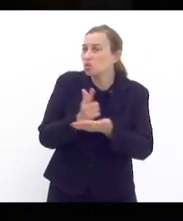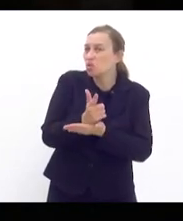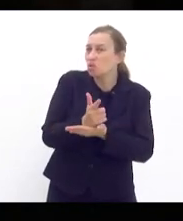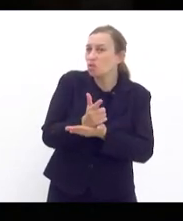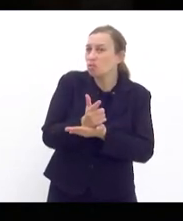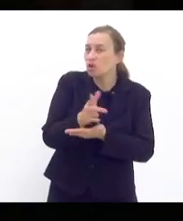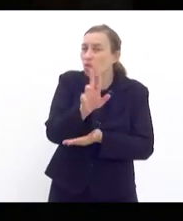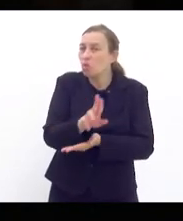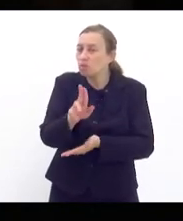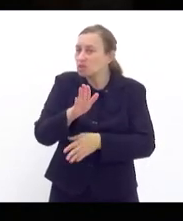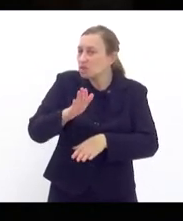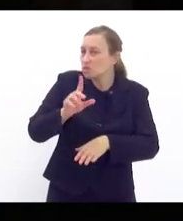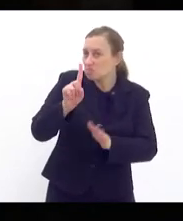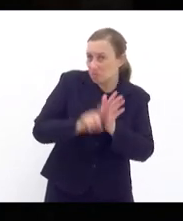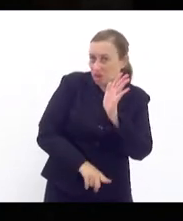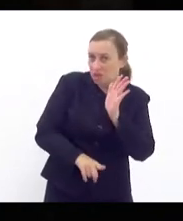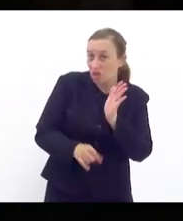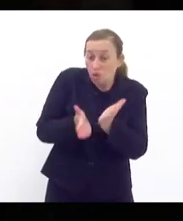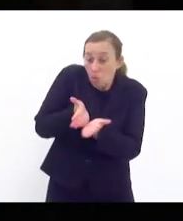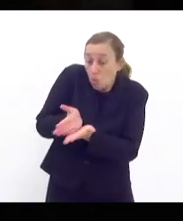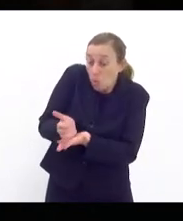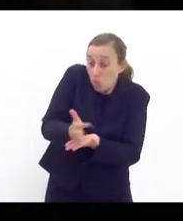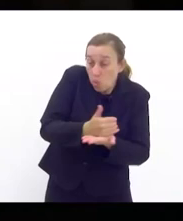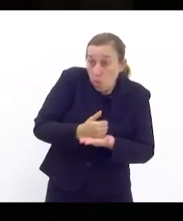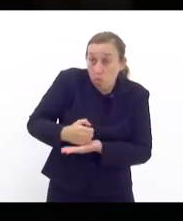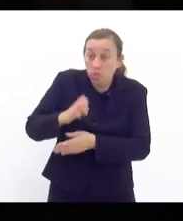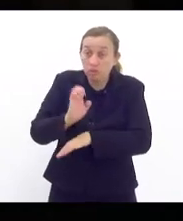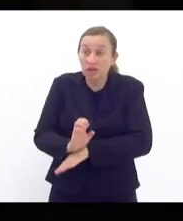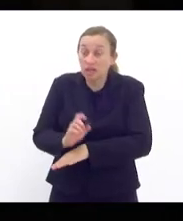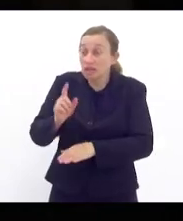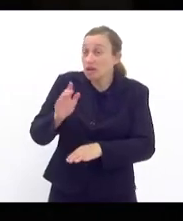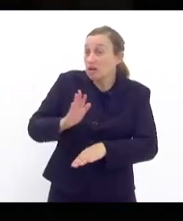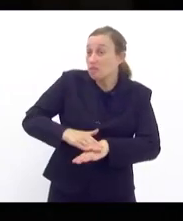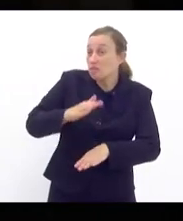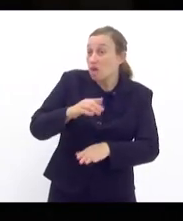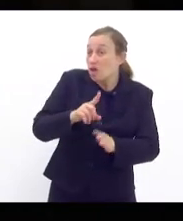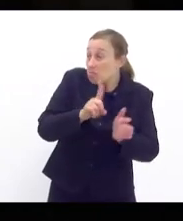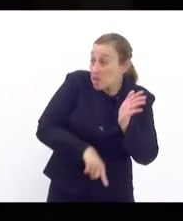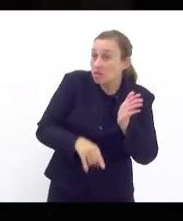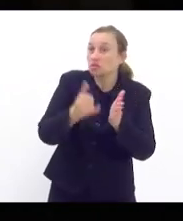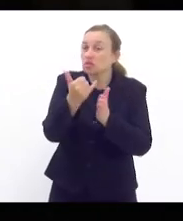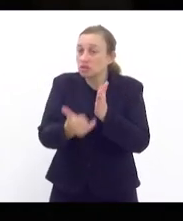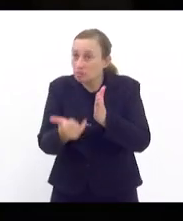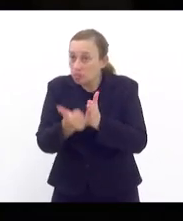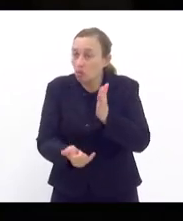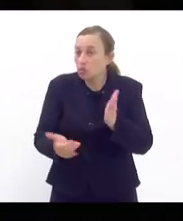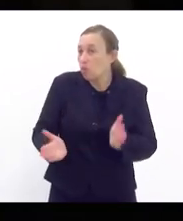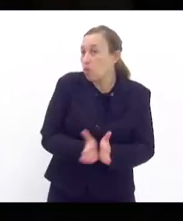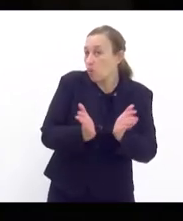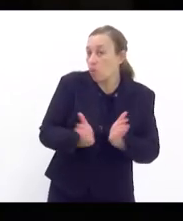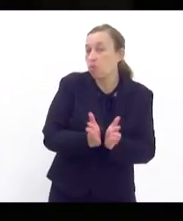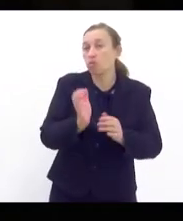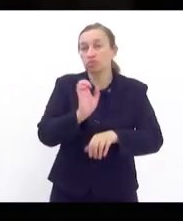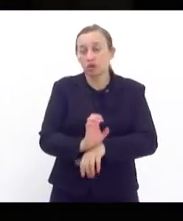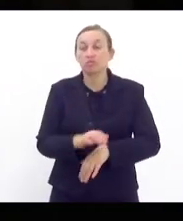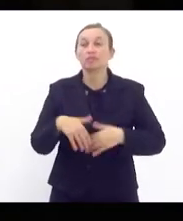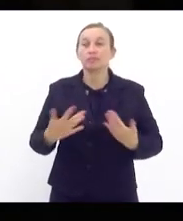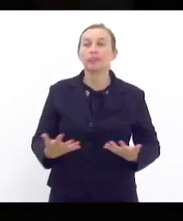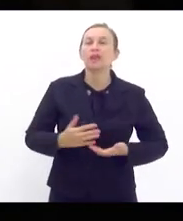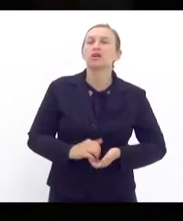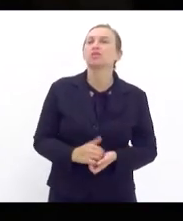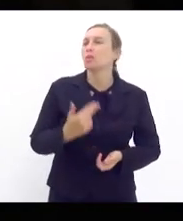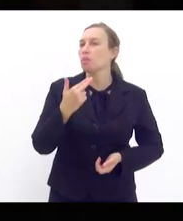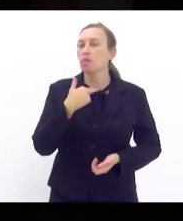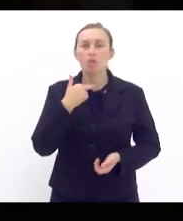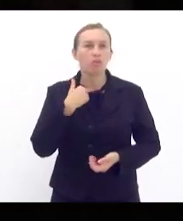logo o estado arrecada menos impostos e assim é gerado o empobrecimento do nosso estado a gente